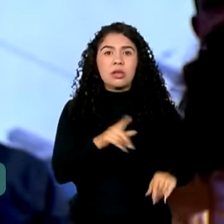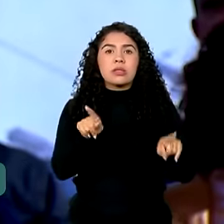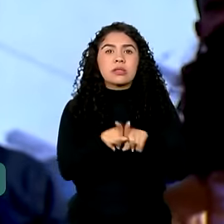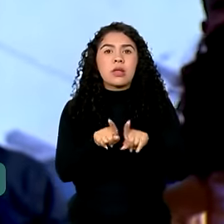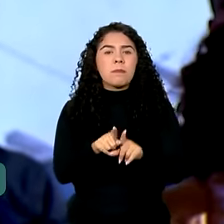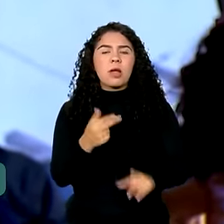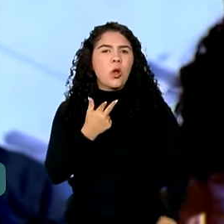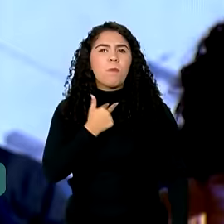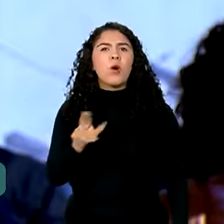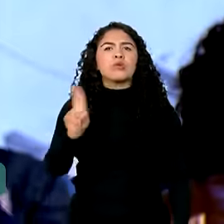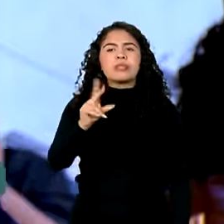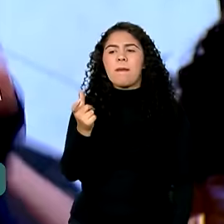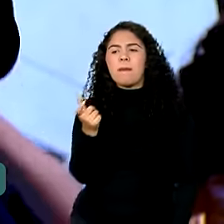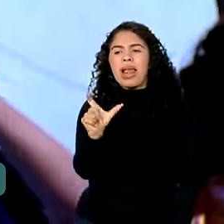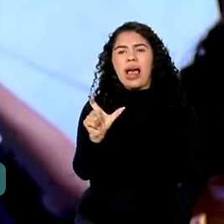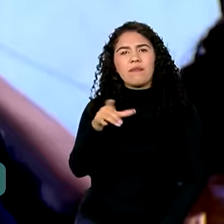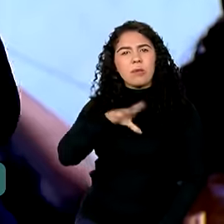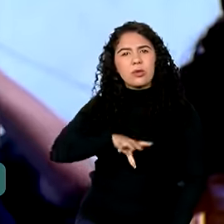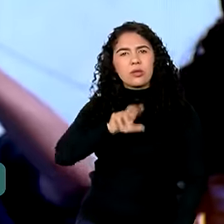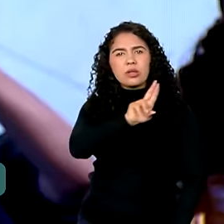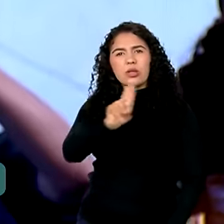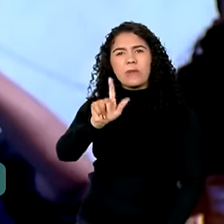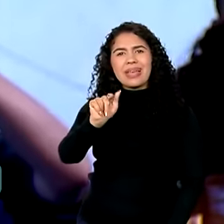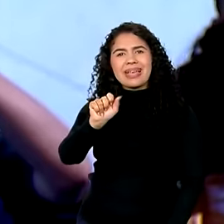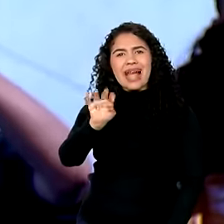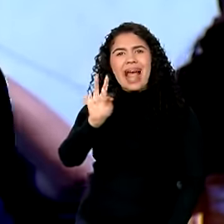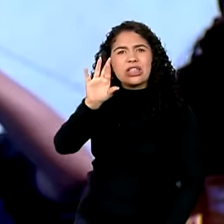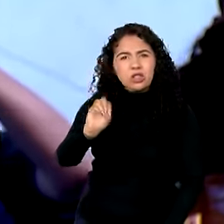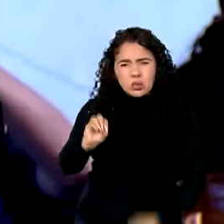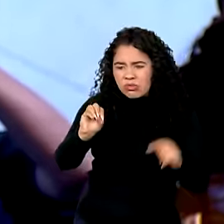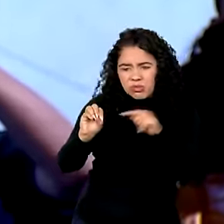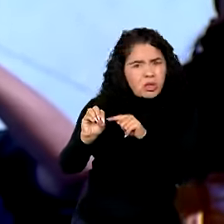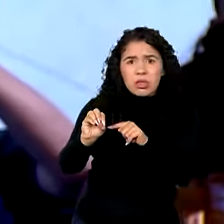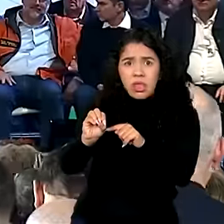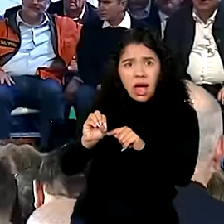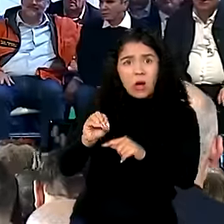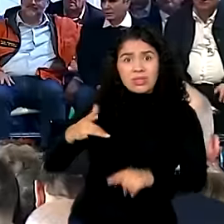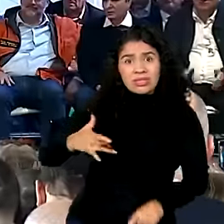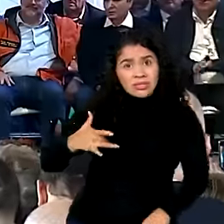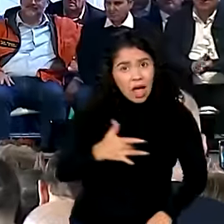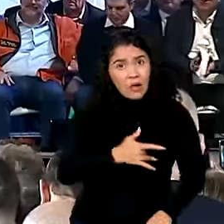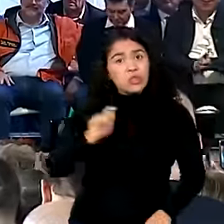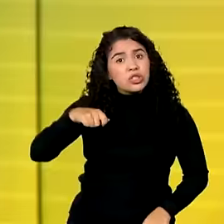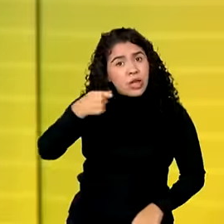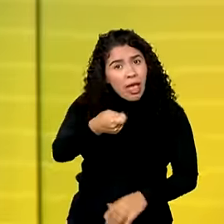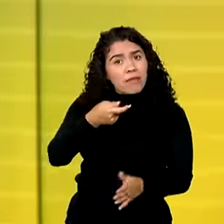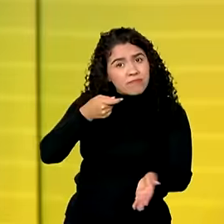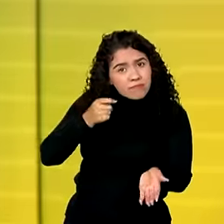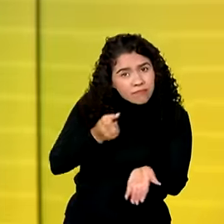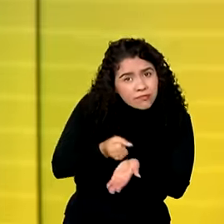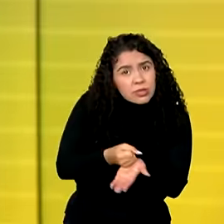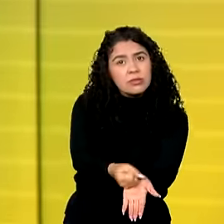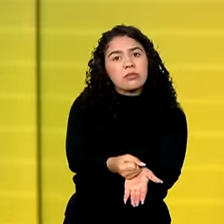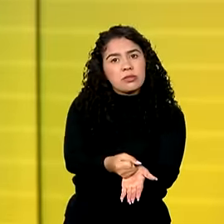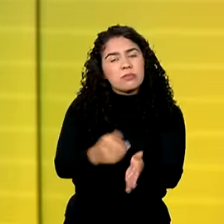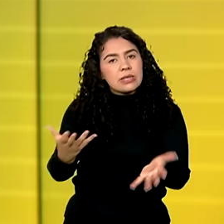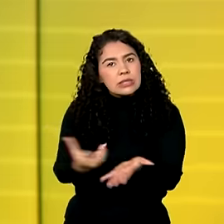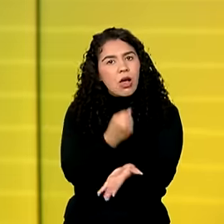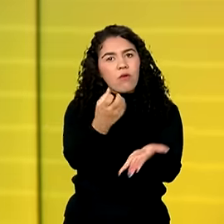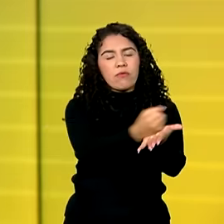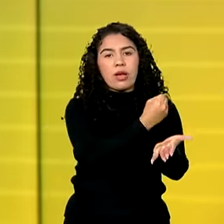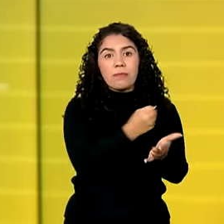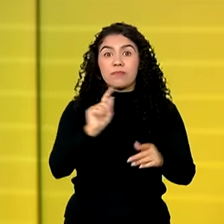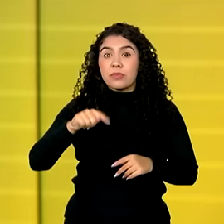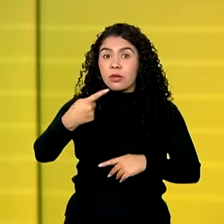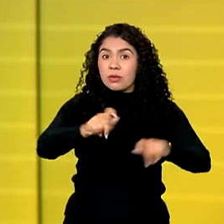palavra gasto. Saúde é investimento em salvar a vida nesse país. Veja a seguir,